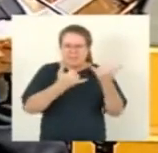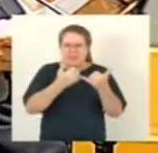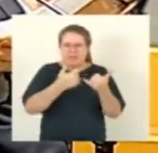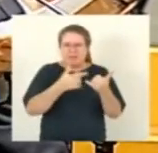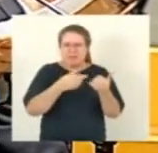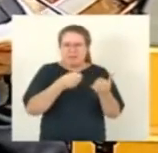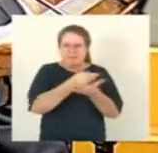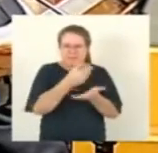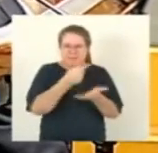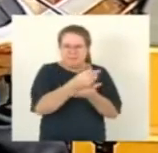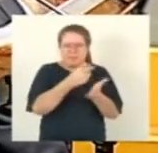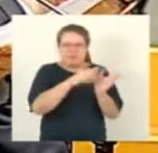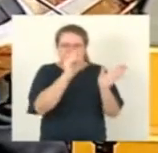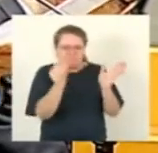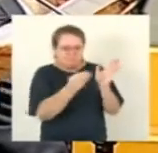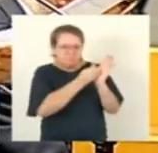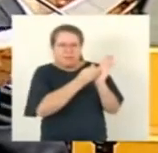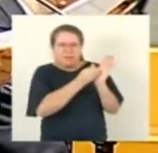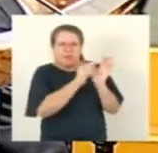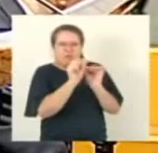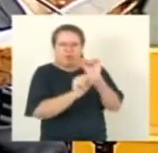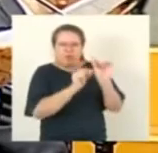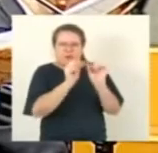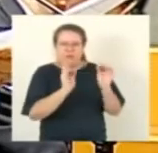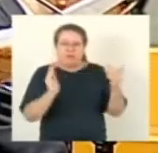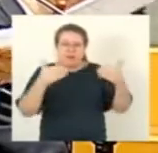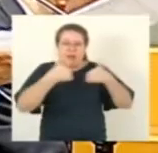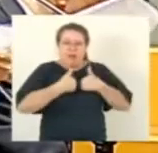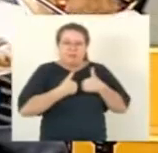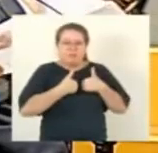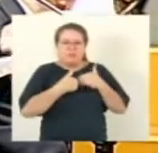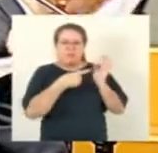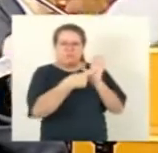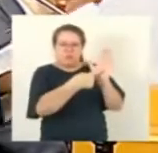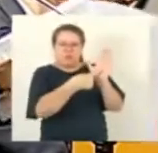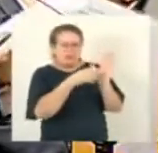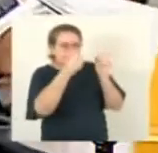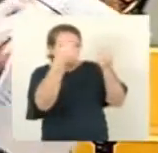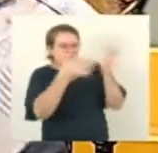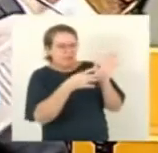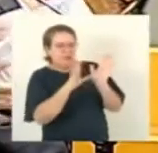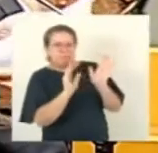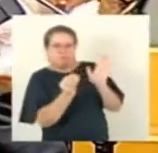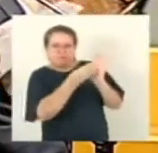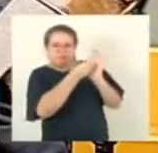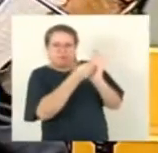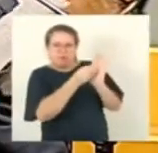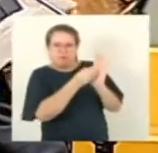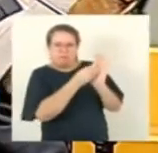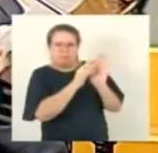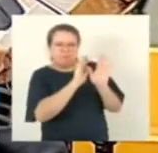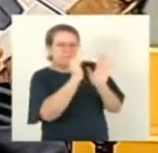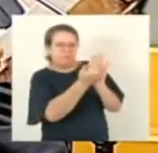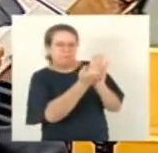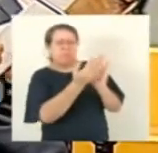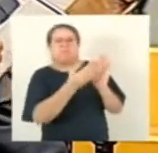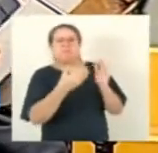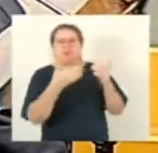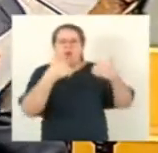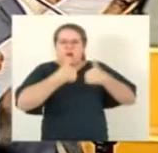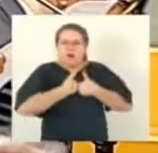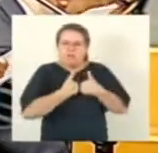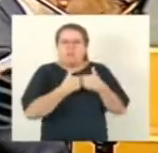das pessoas portadoras de transtorno do aspecto autista e da outras providências. Com relação às nossas